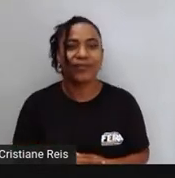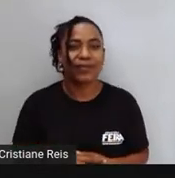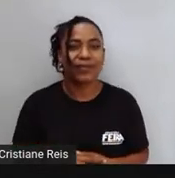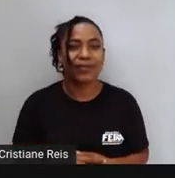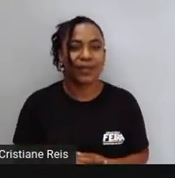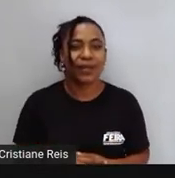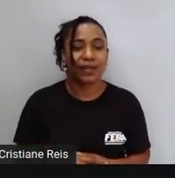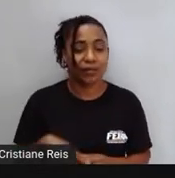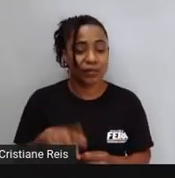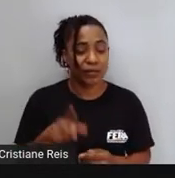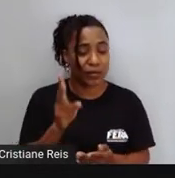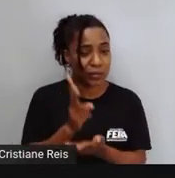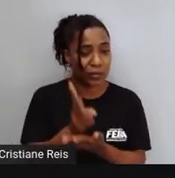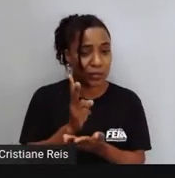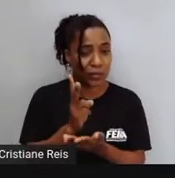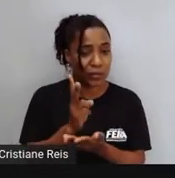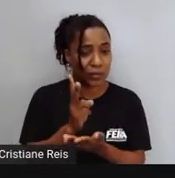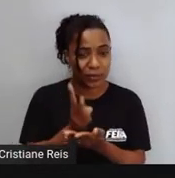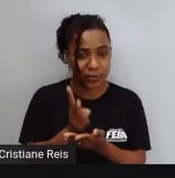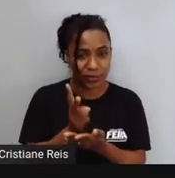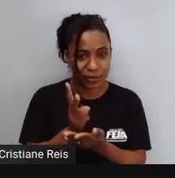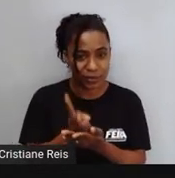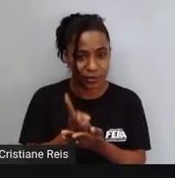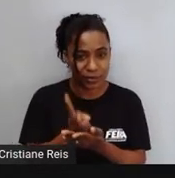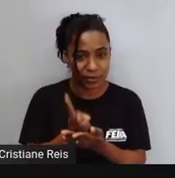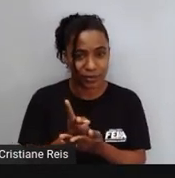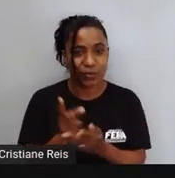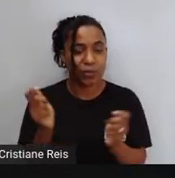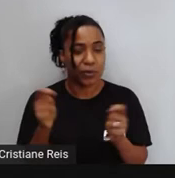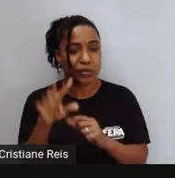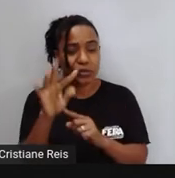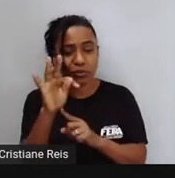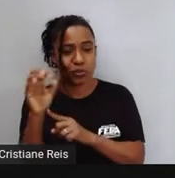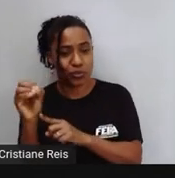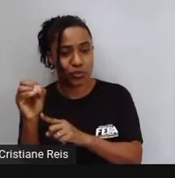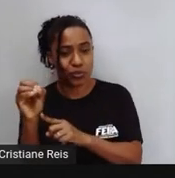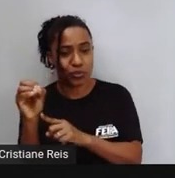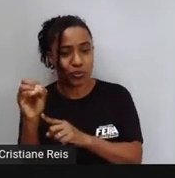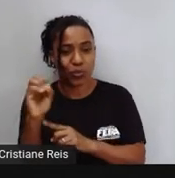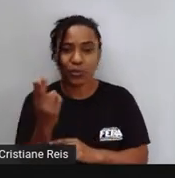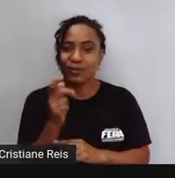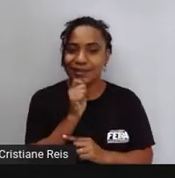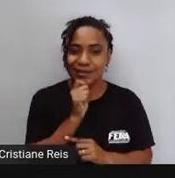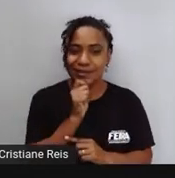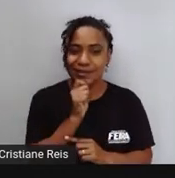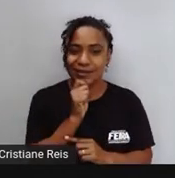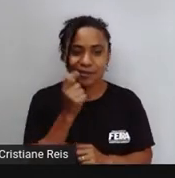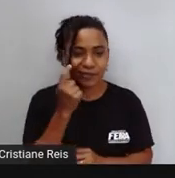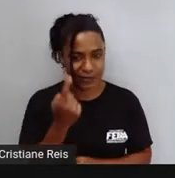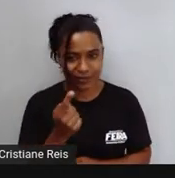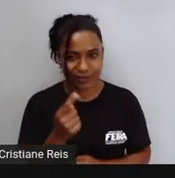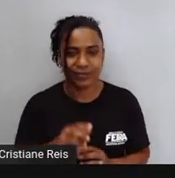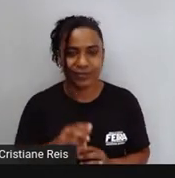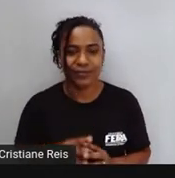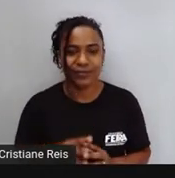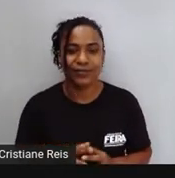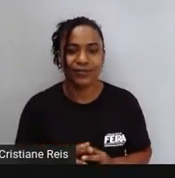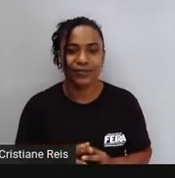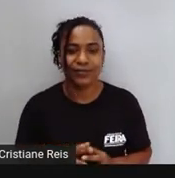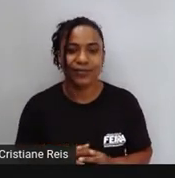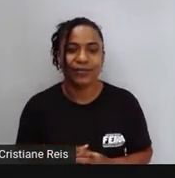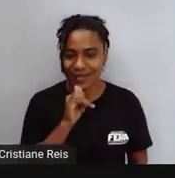E pode vir com o to Ou sem ele Então observem aqui o exemplo It's good to swim